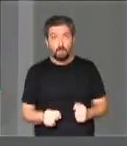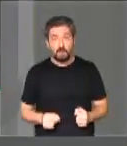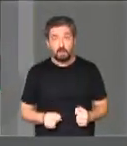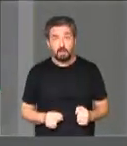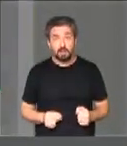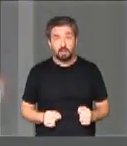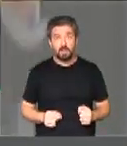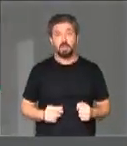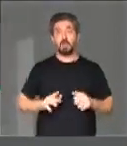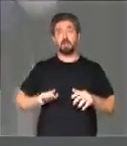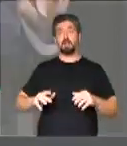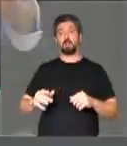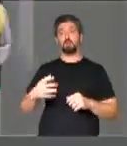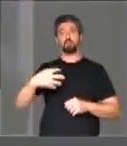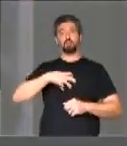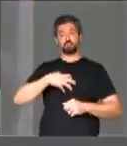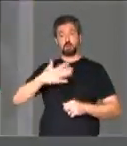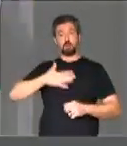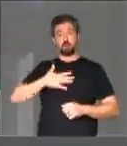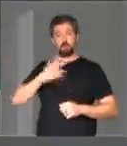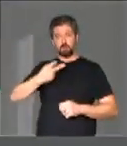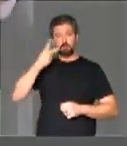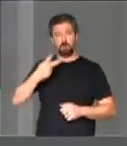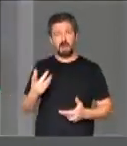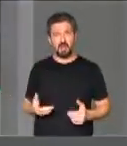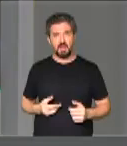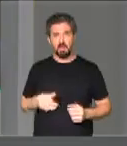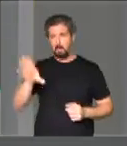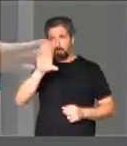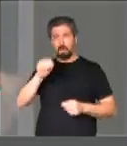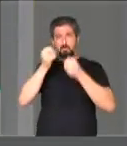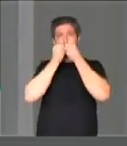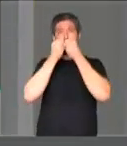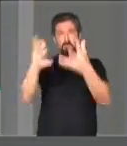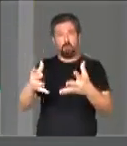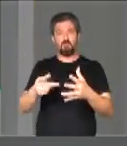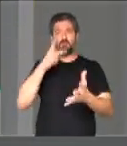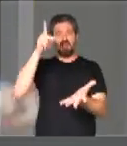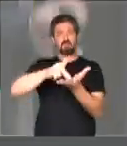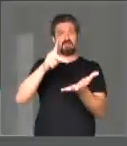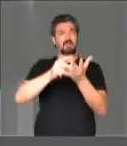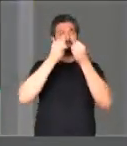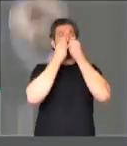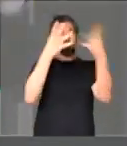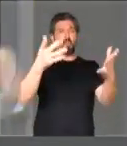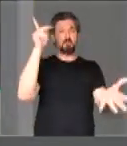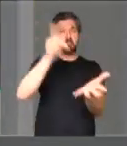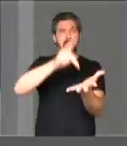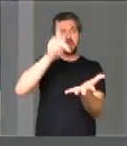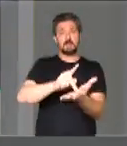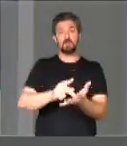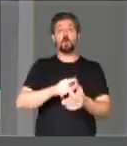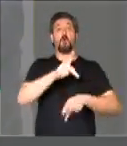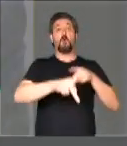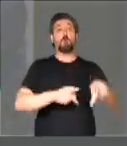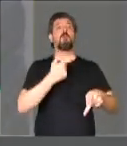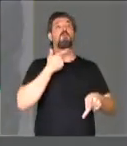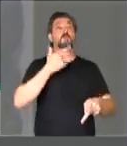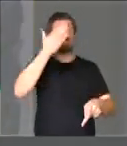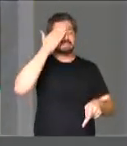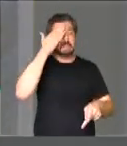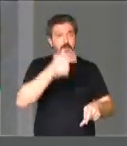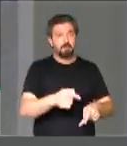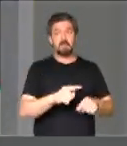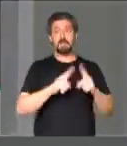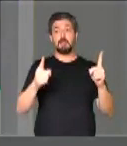o estilo boca aberta de ser, mostrando a verdade rasgada, sem maquiagem, falando que o povo tem vontade,